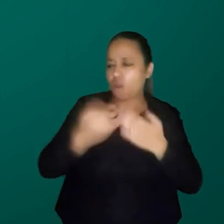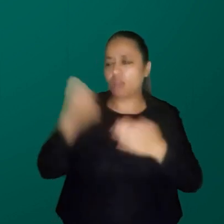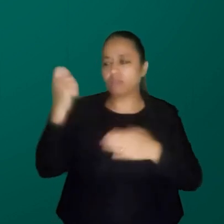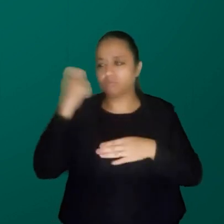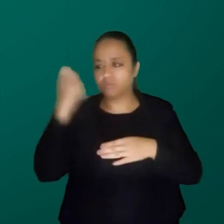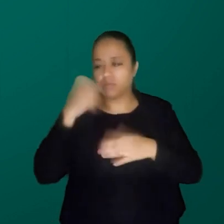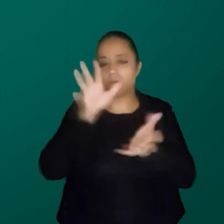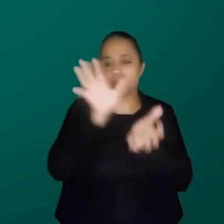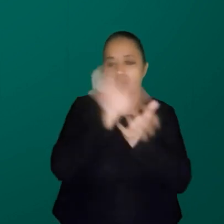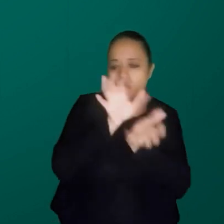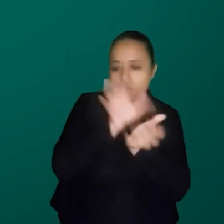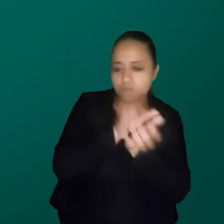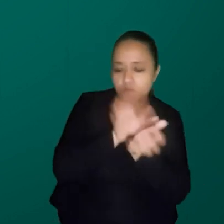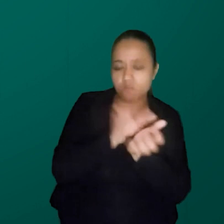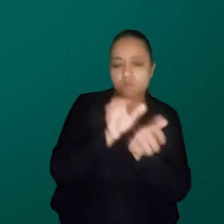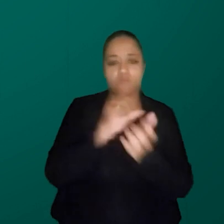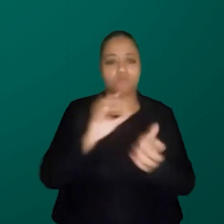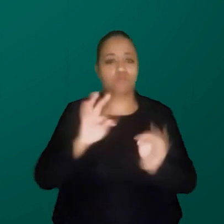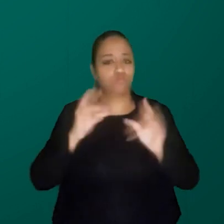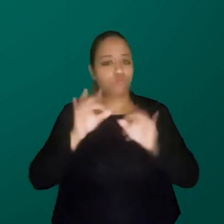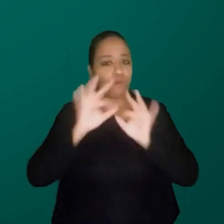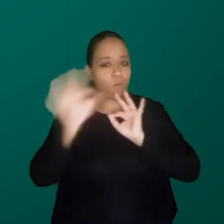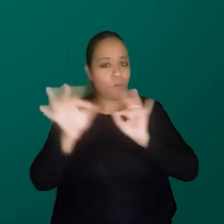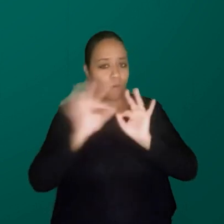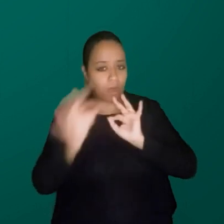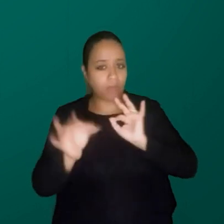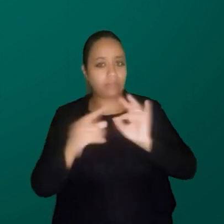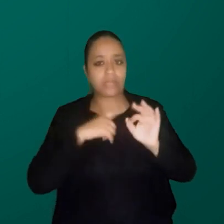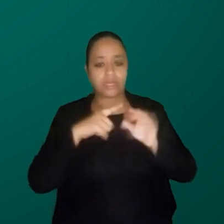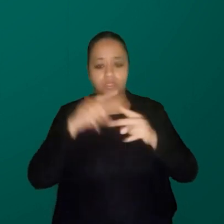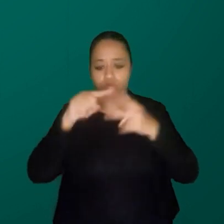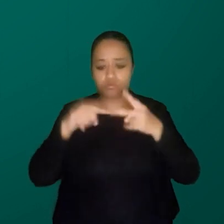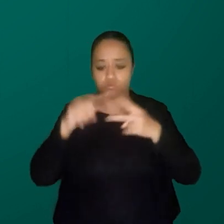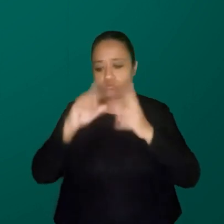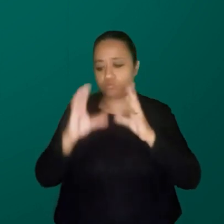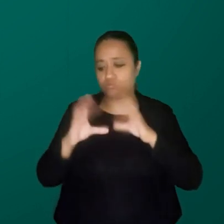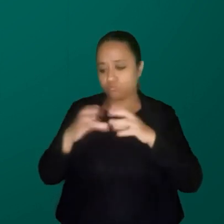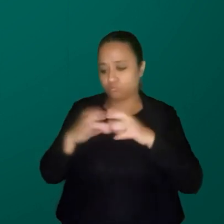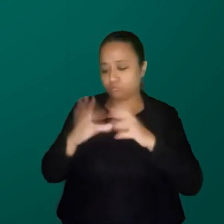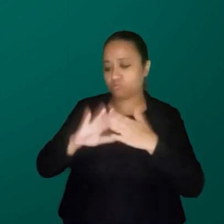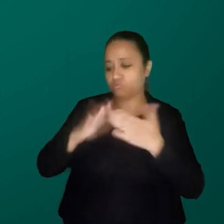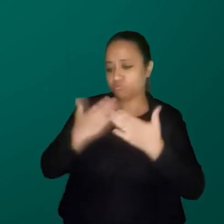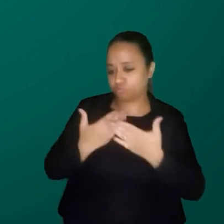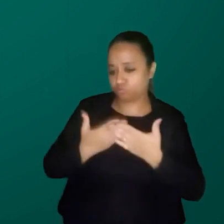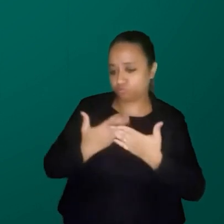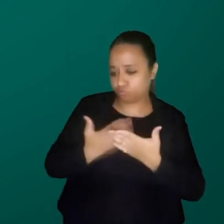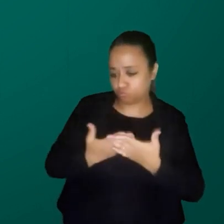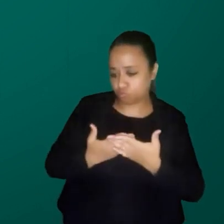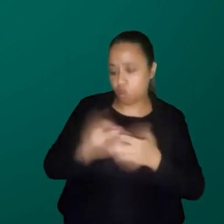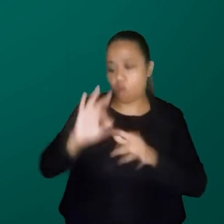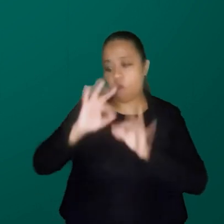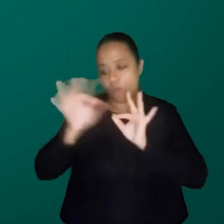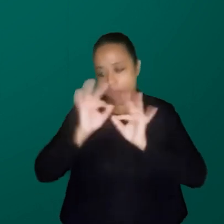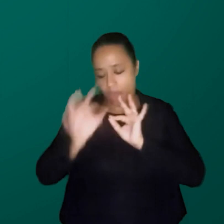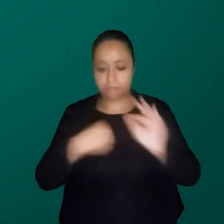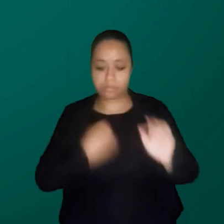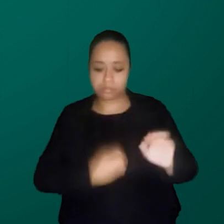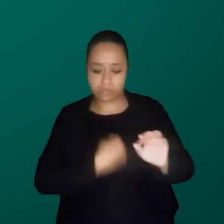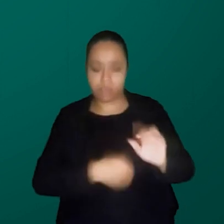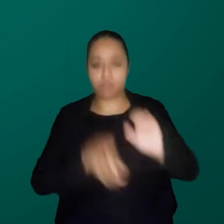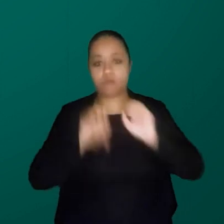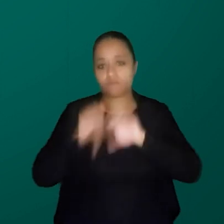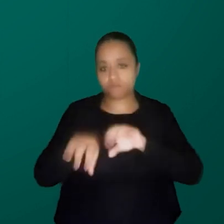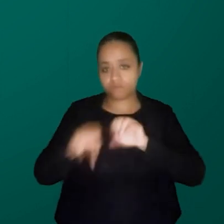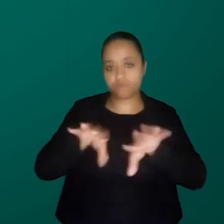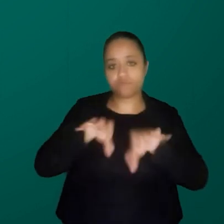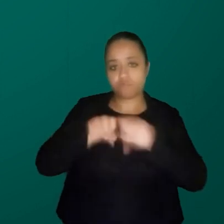Pernambuco, ficou tudo online. Então, gente tem dois grupos de estudo, um online, outro presencial, que forma essas meninas, que dá a fundamentação